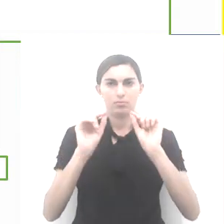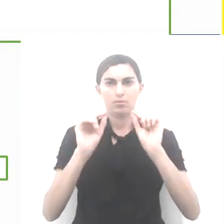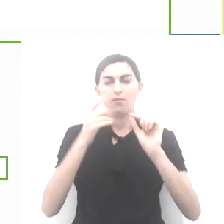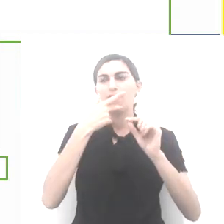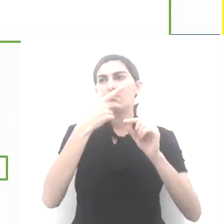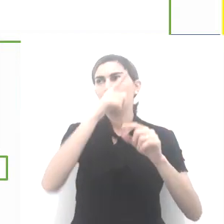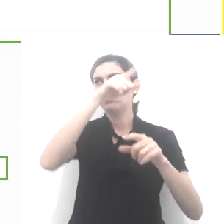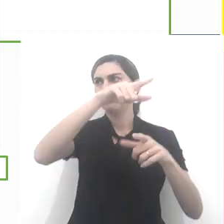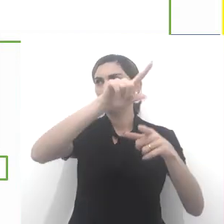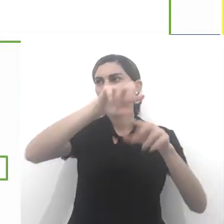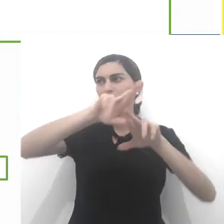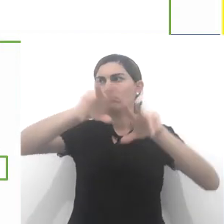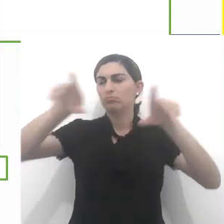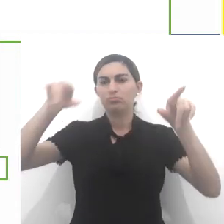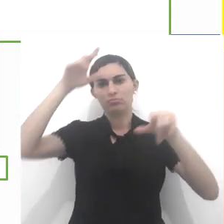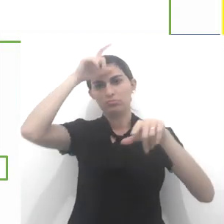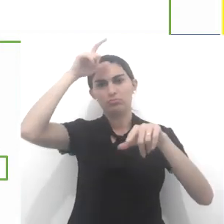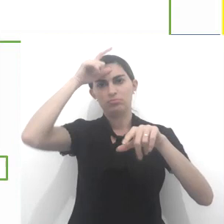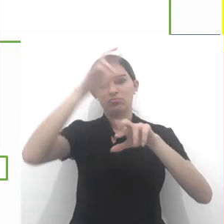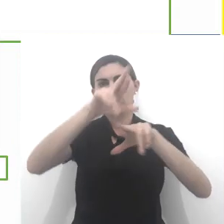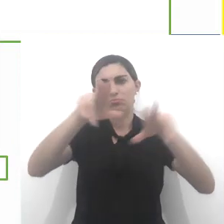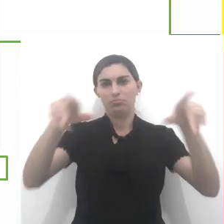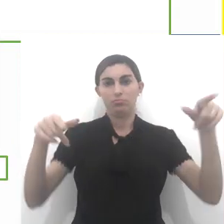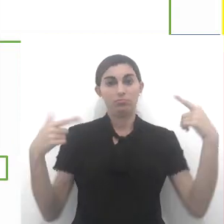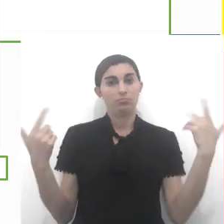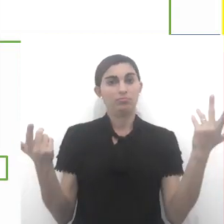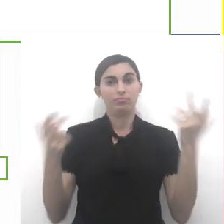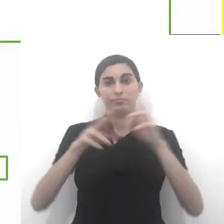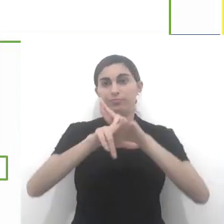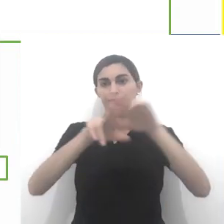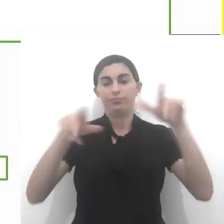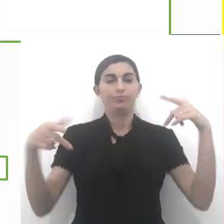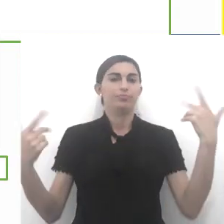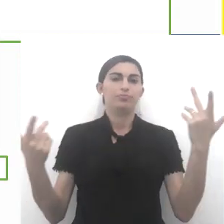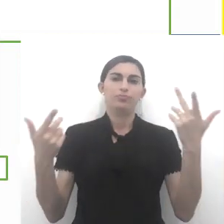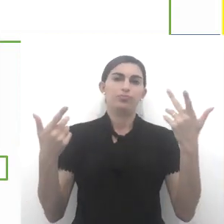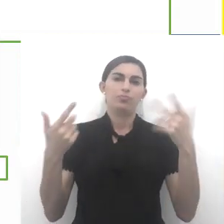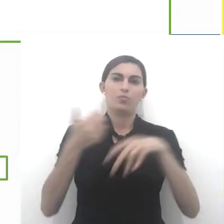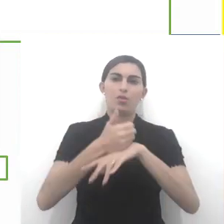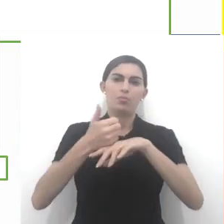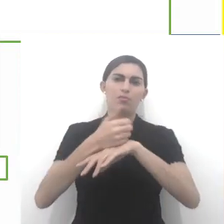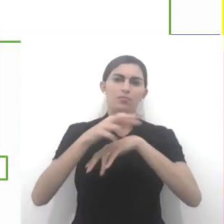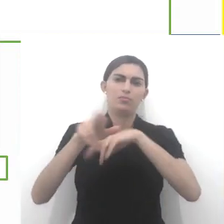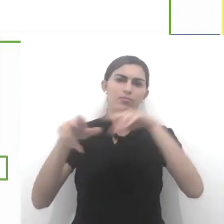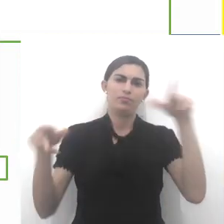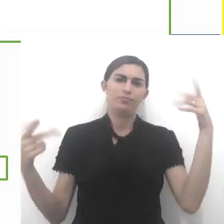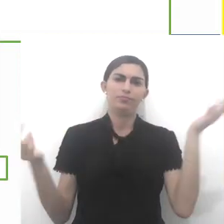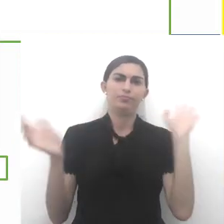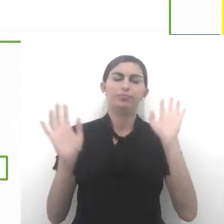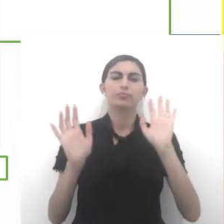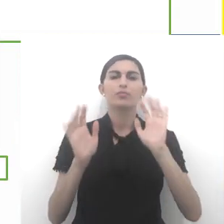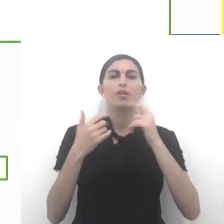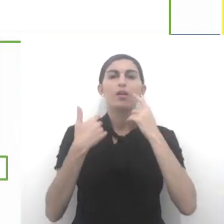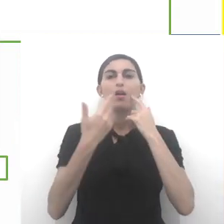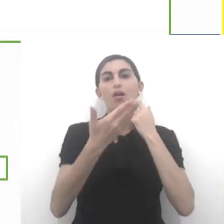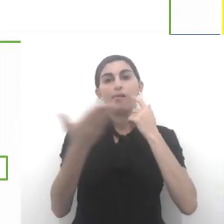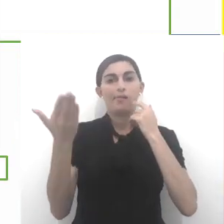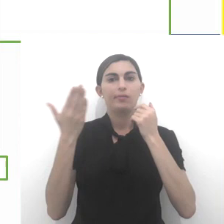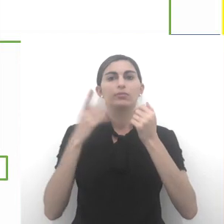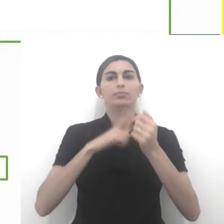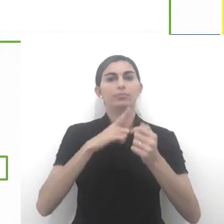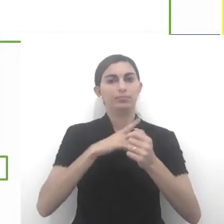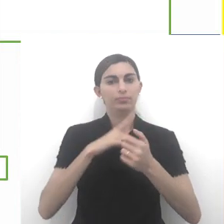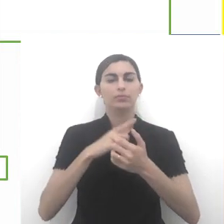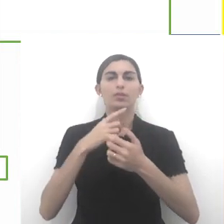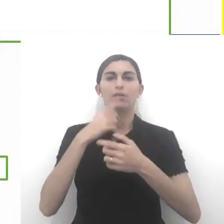líderes de várias religiões, de várias profissões de fé. Então, assim, nós